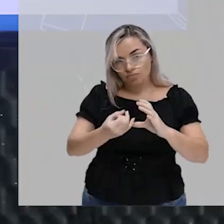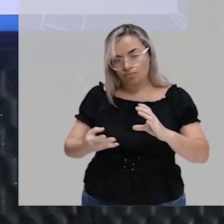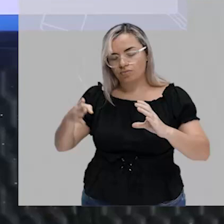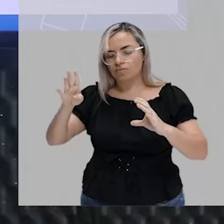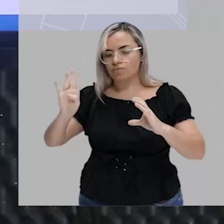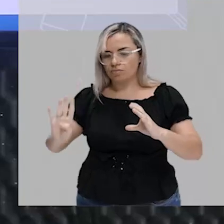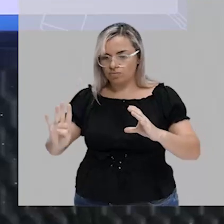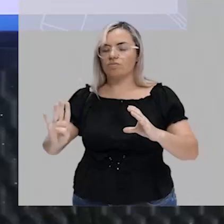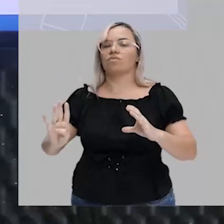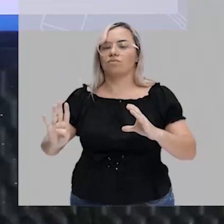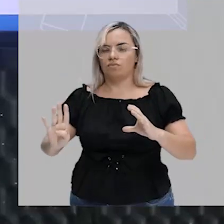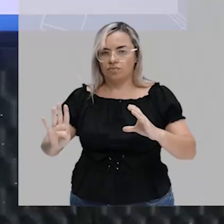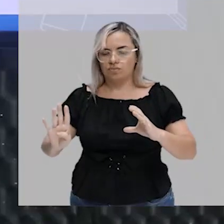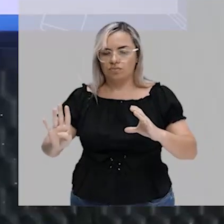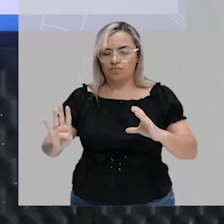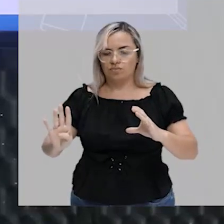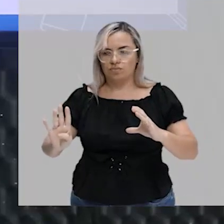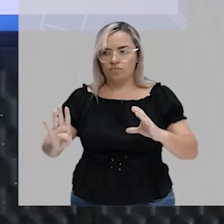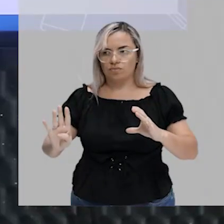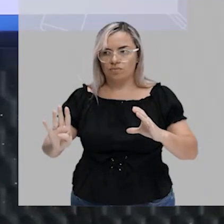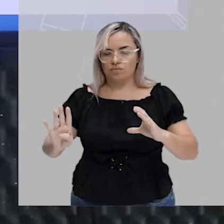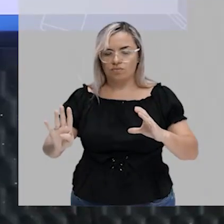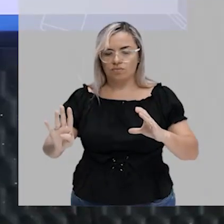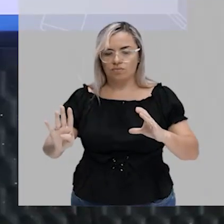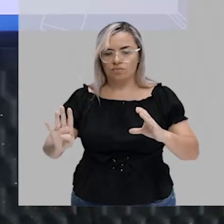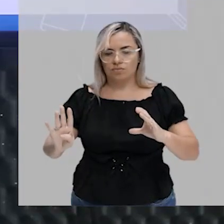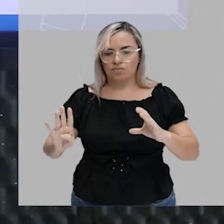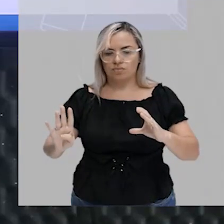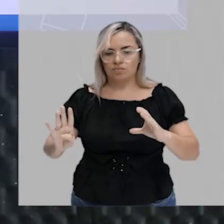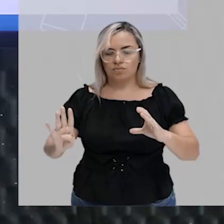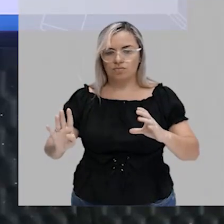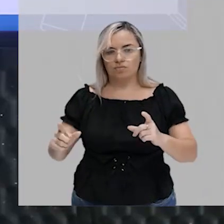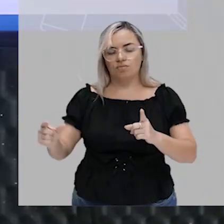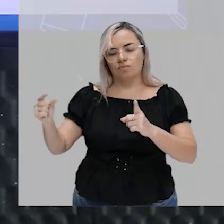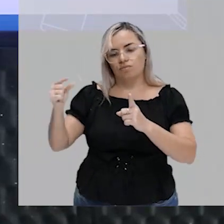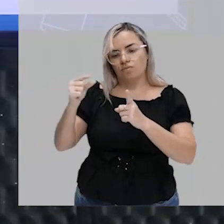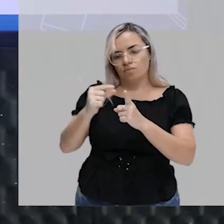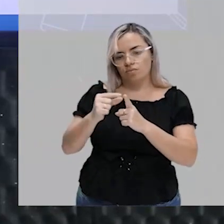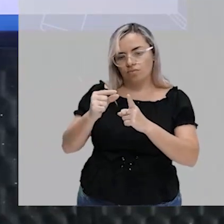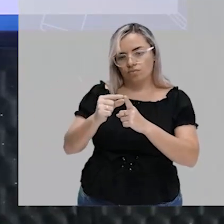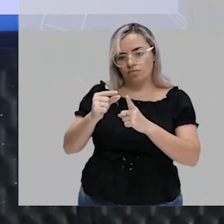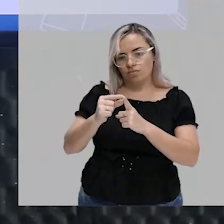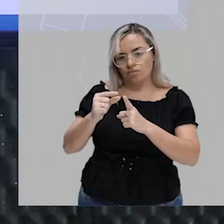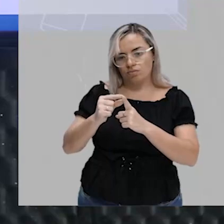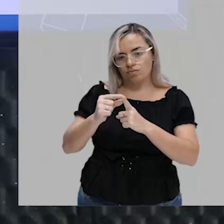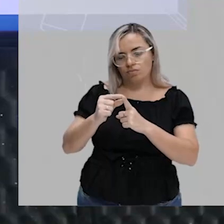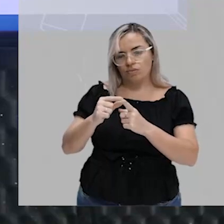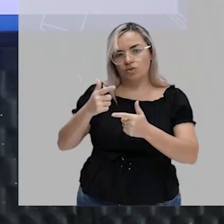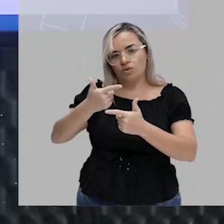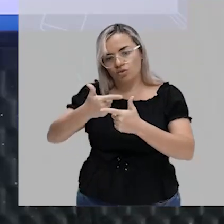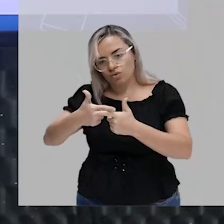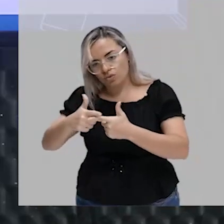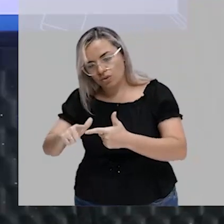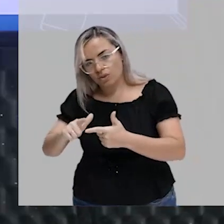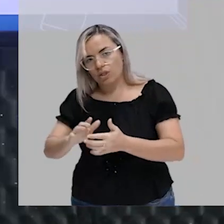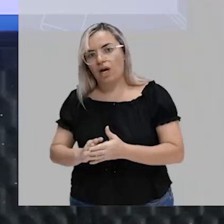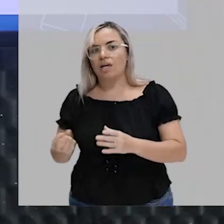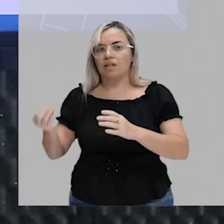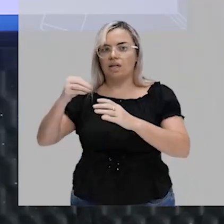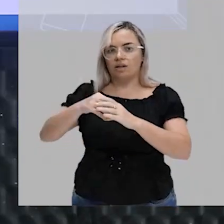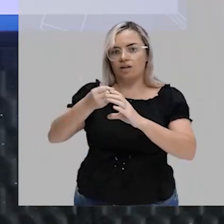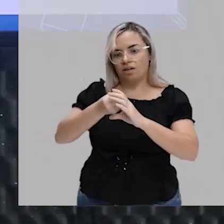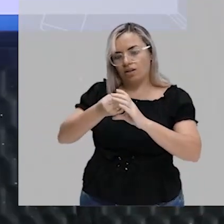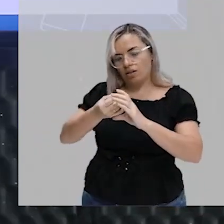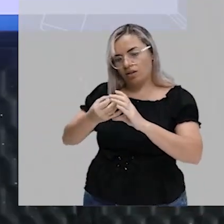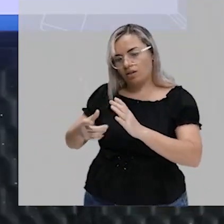tá bom? Então, por causa dessa palavrinha aqui, ó, entrou os números negativos. Se não tivesse, você não estava obrigado,